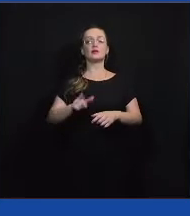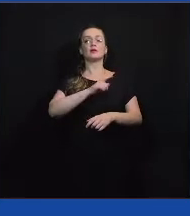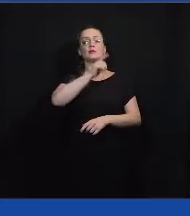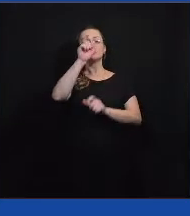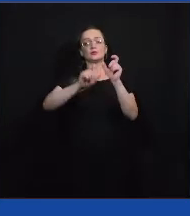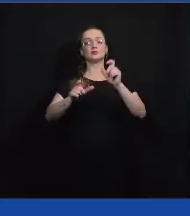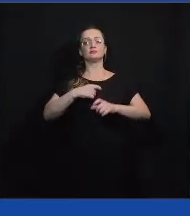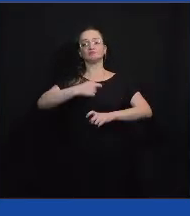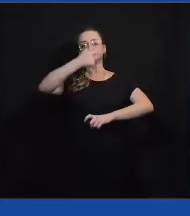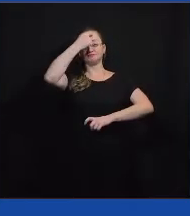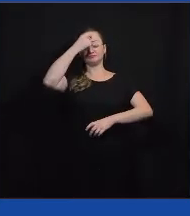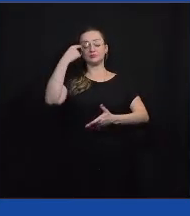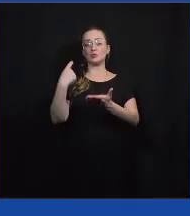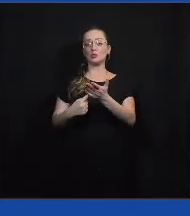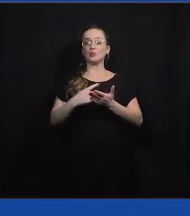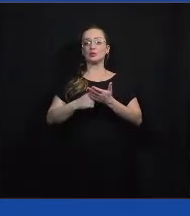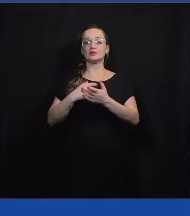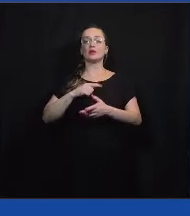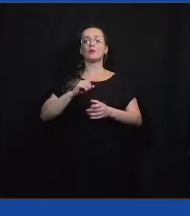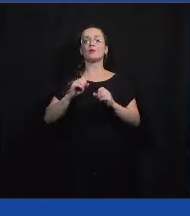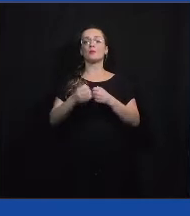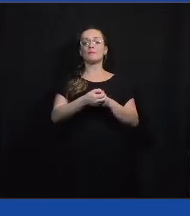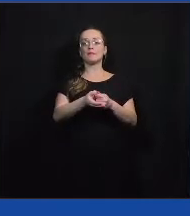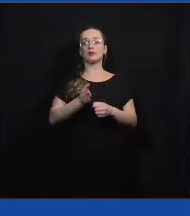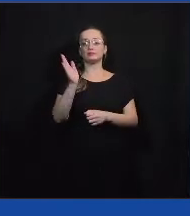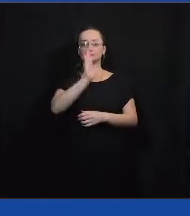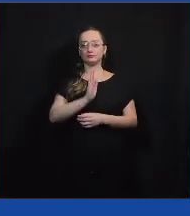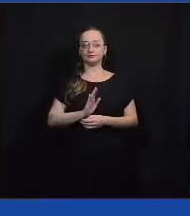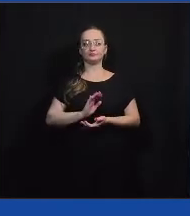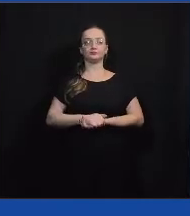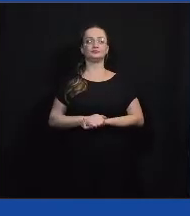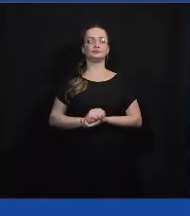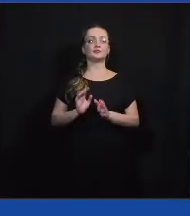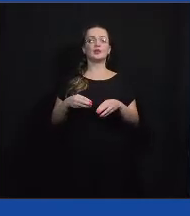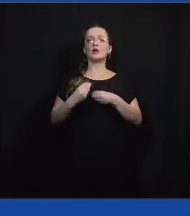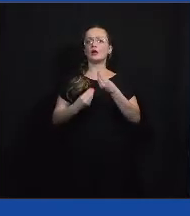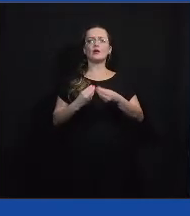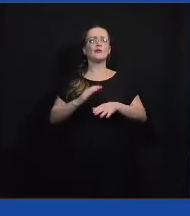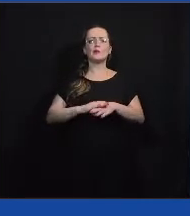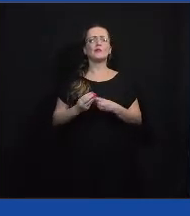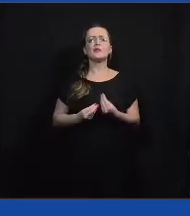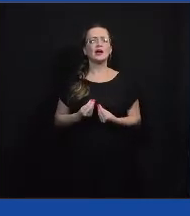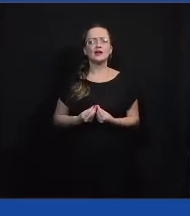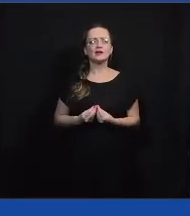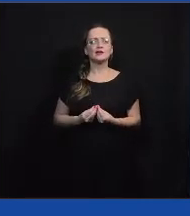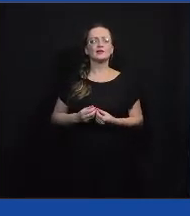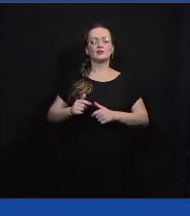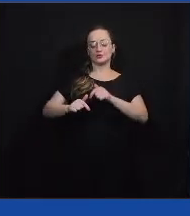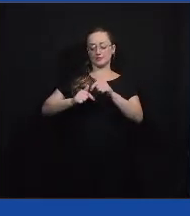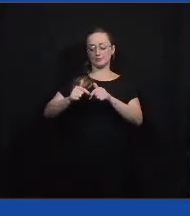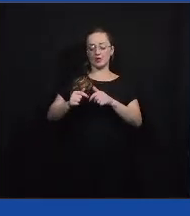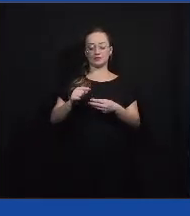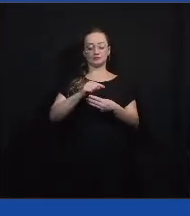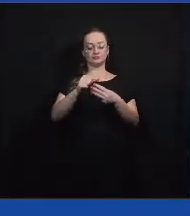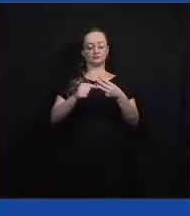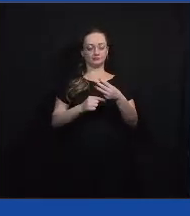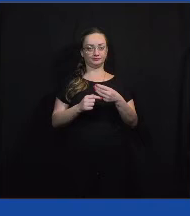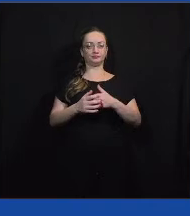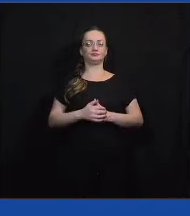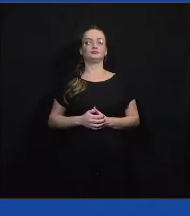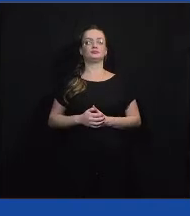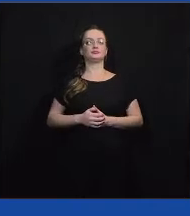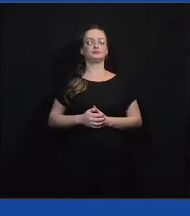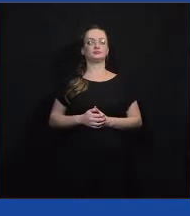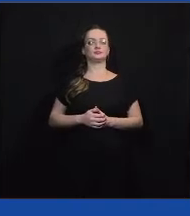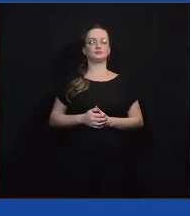e mais comprometidos com a democracia brasileira. E como que a gente faz isso? A gente atua principalmente por três pilares no